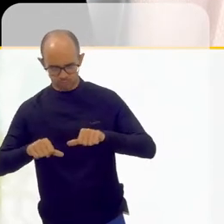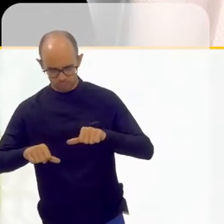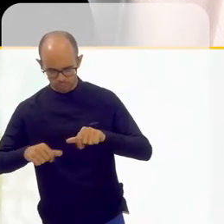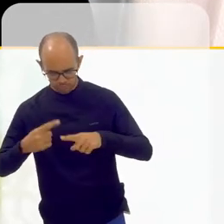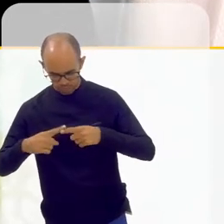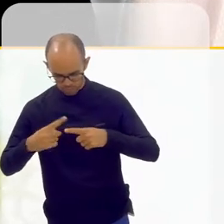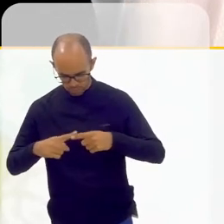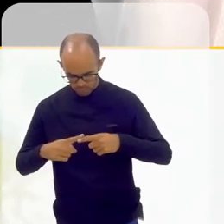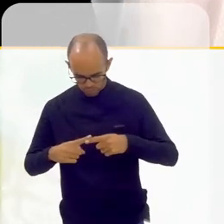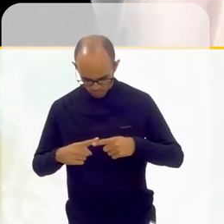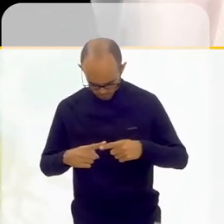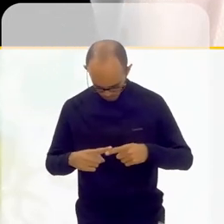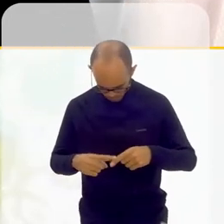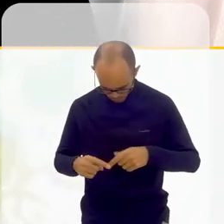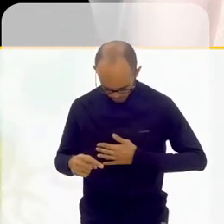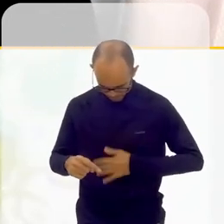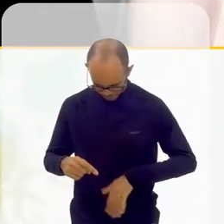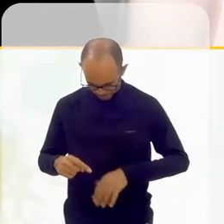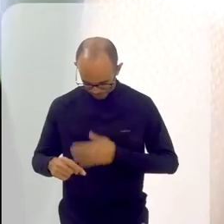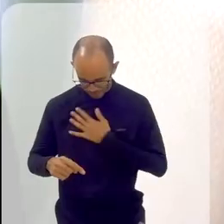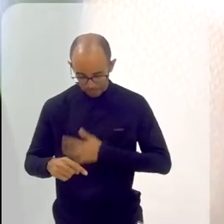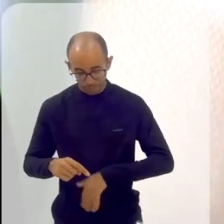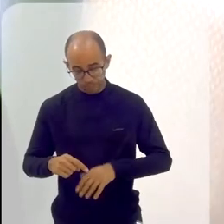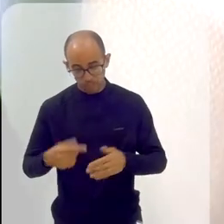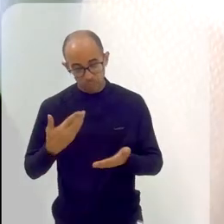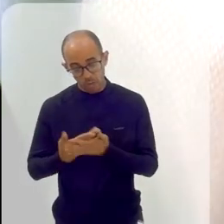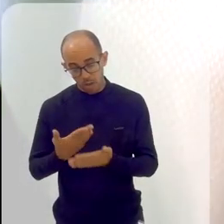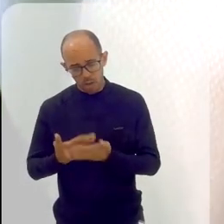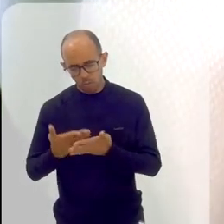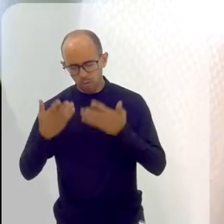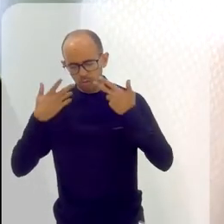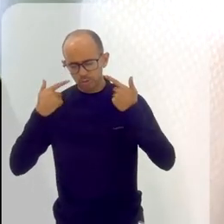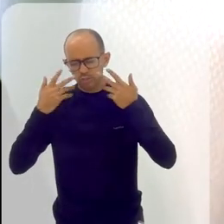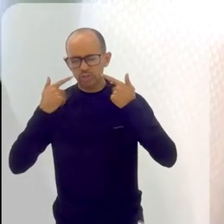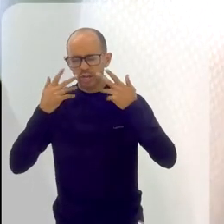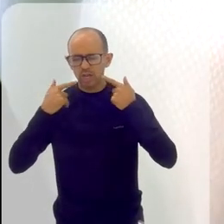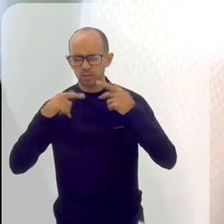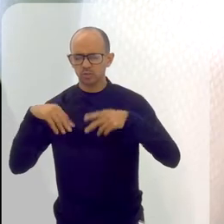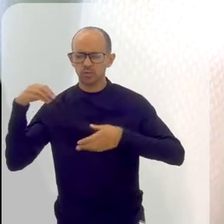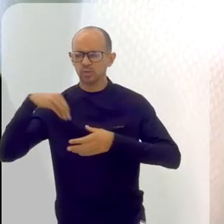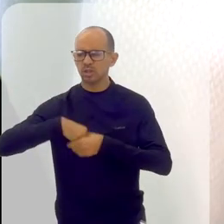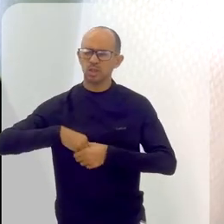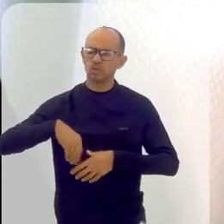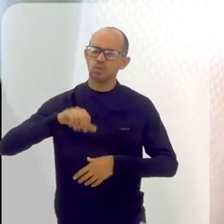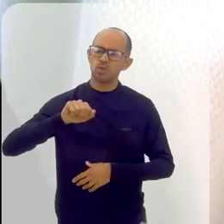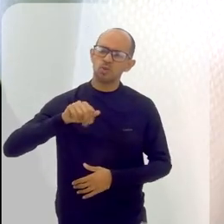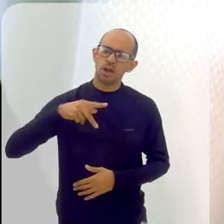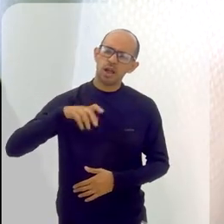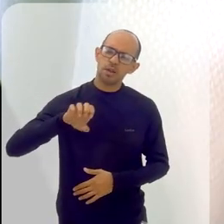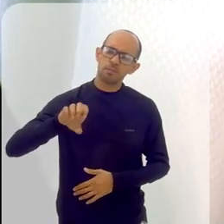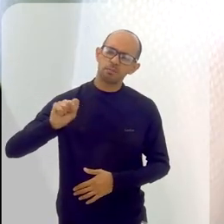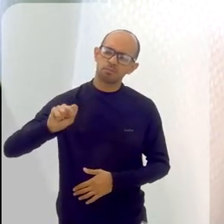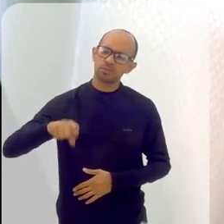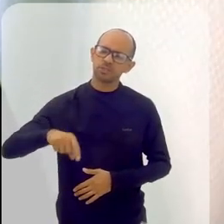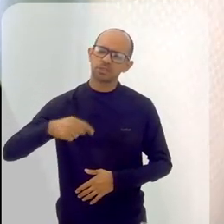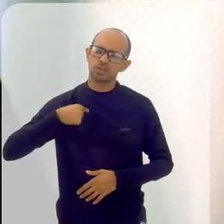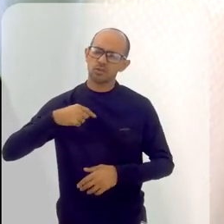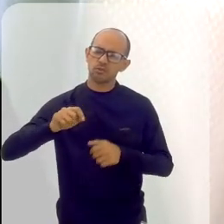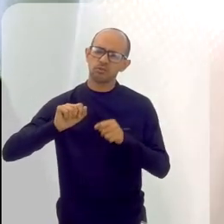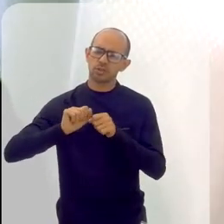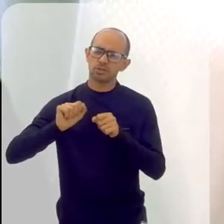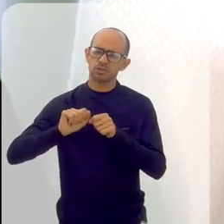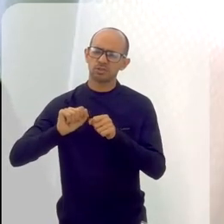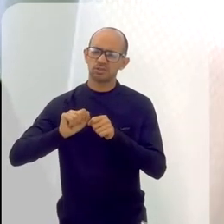nela, porque, numa aula de teatro, dentro do CACOS, eu fazia encontros